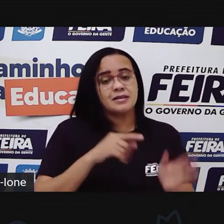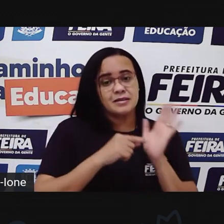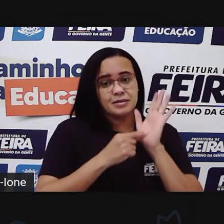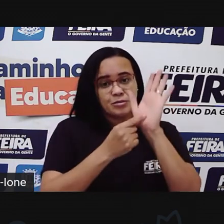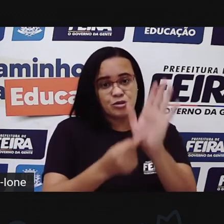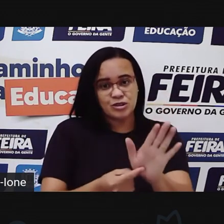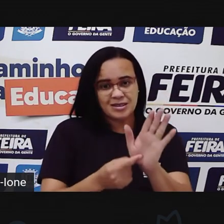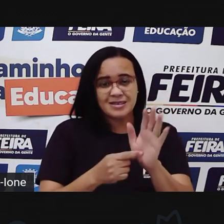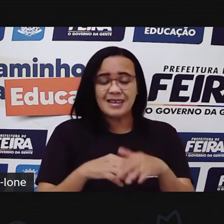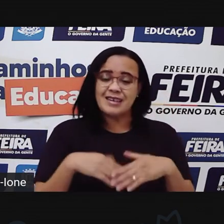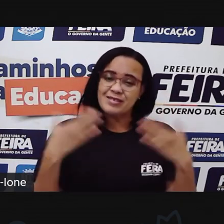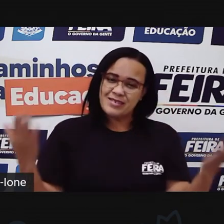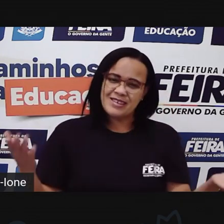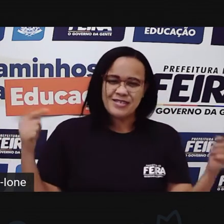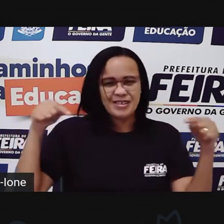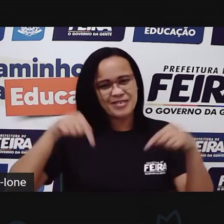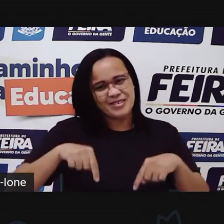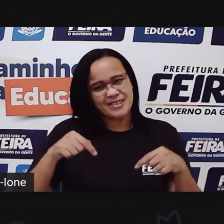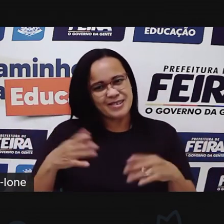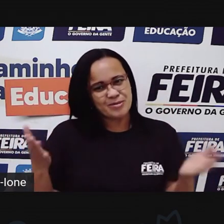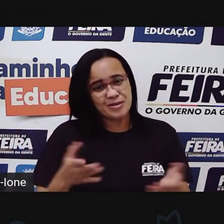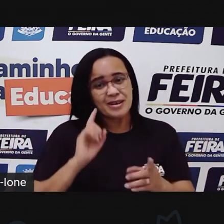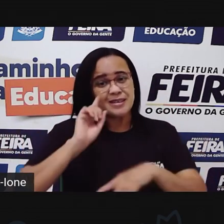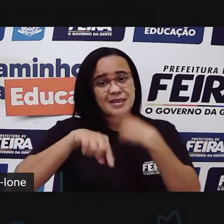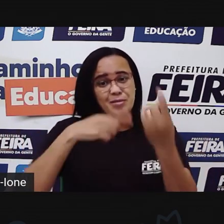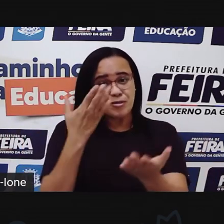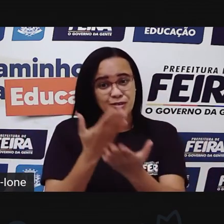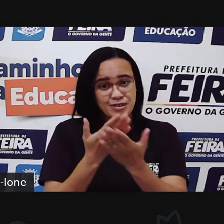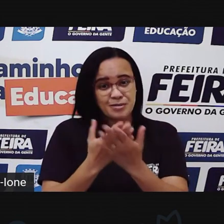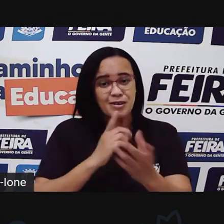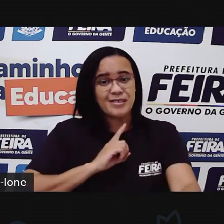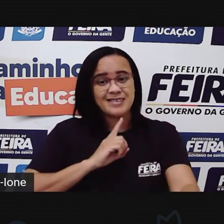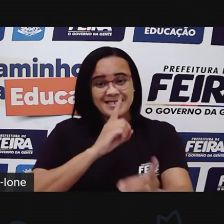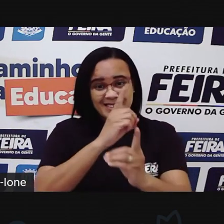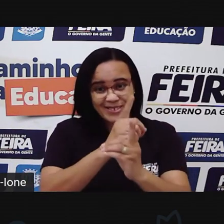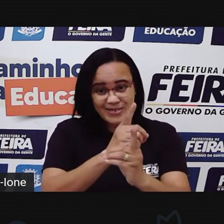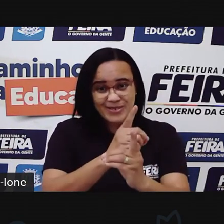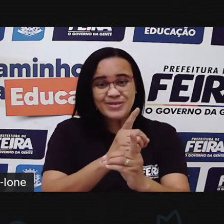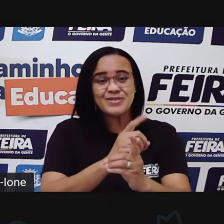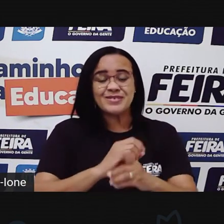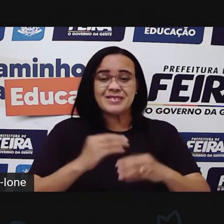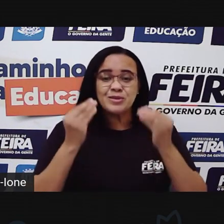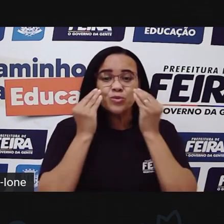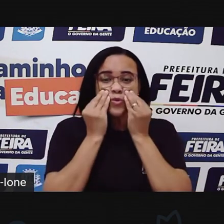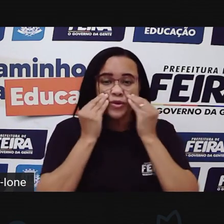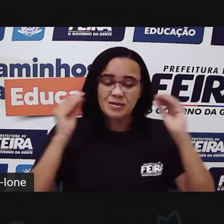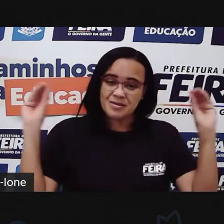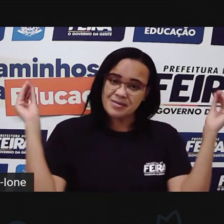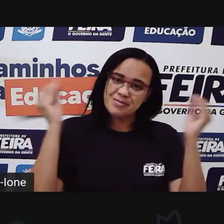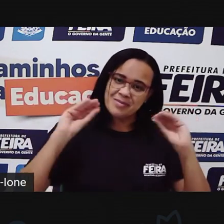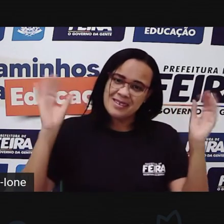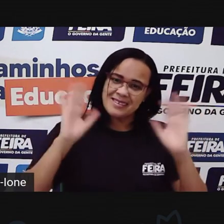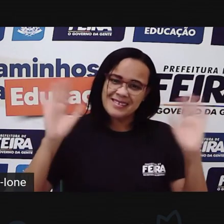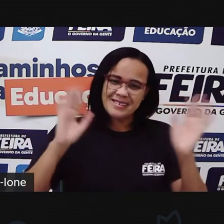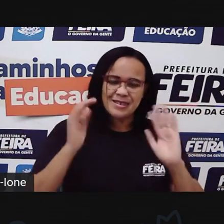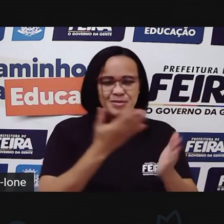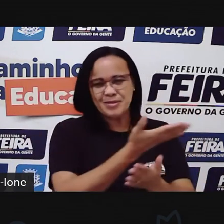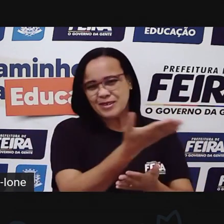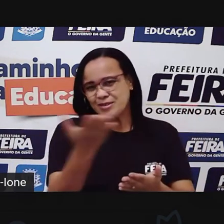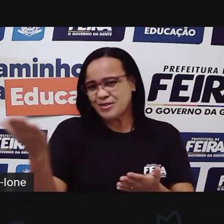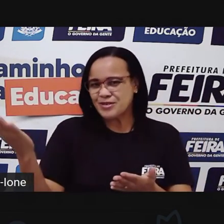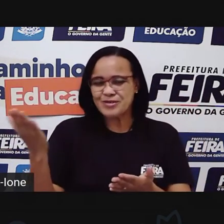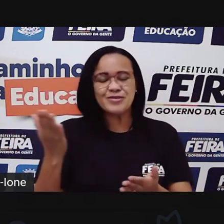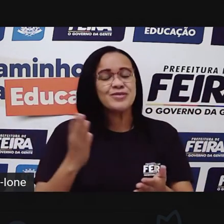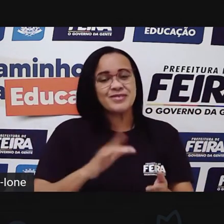ficando por aqui. E nós nos vemos na próxima aula, tá certo? Um beijão em todos vocês. E até